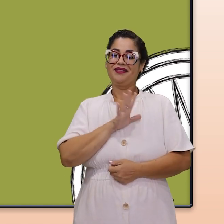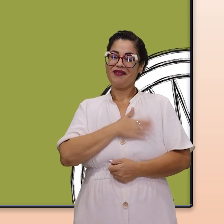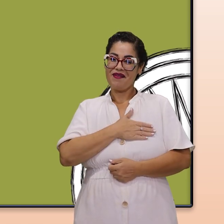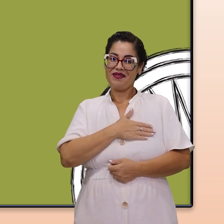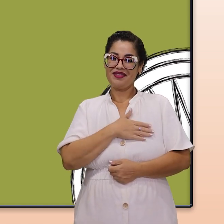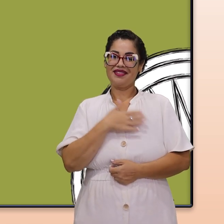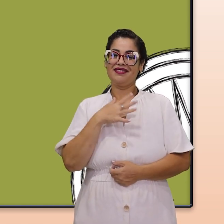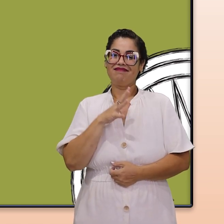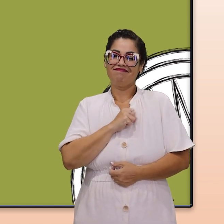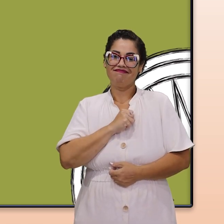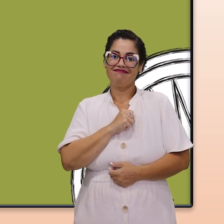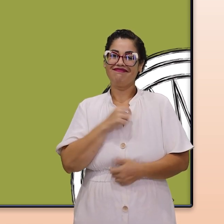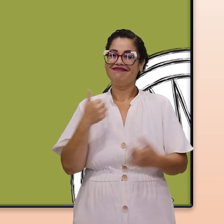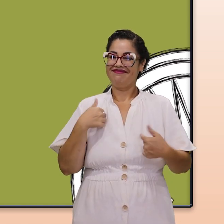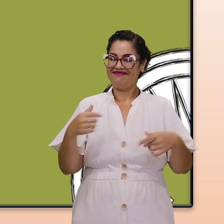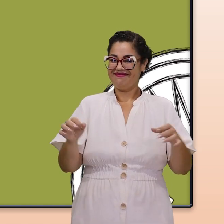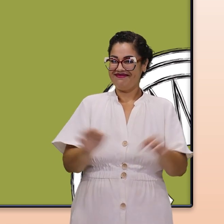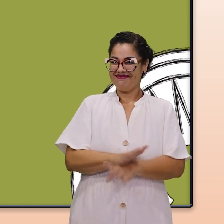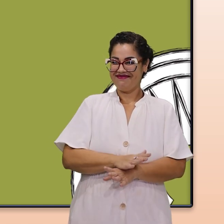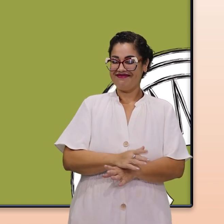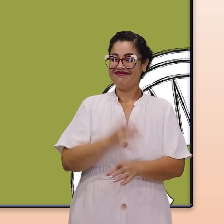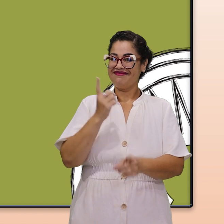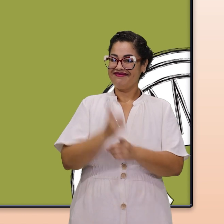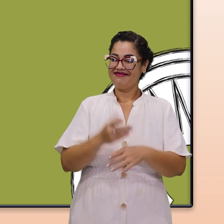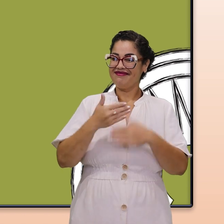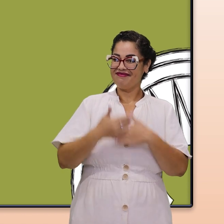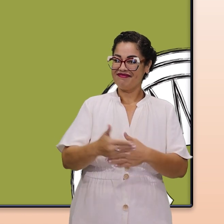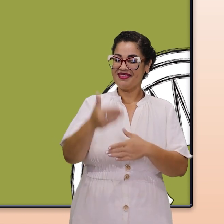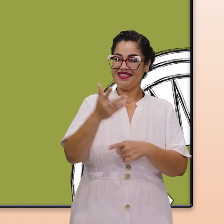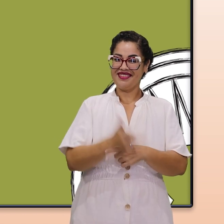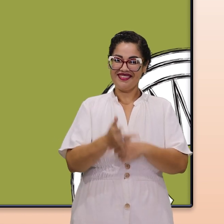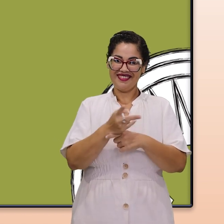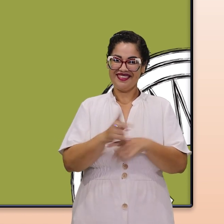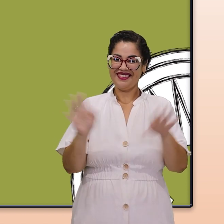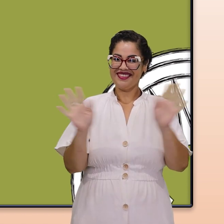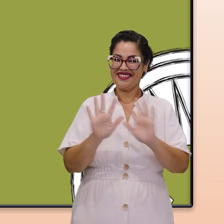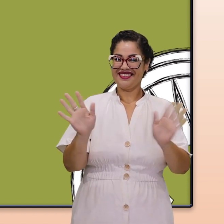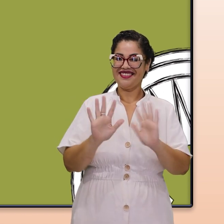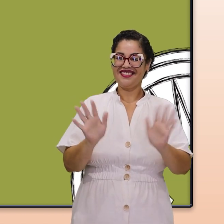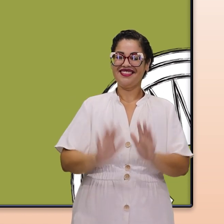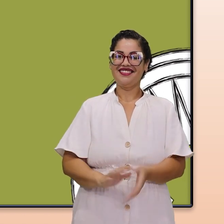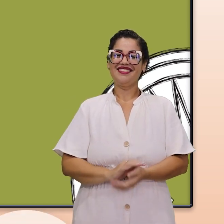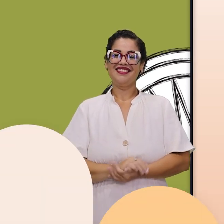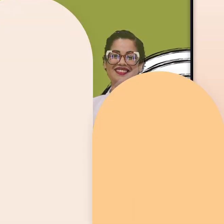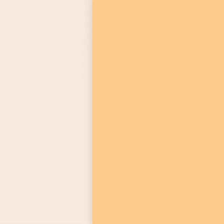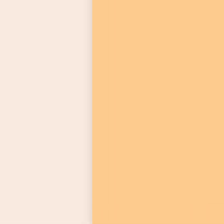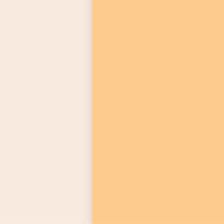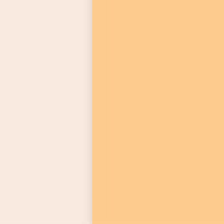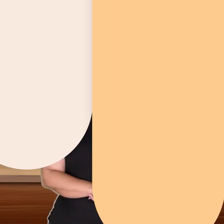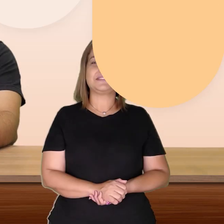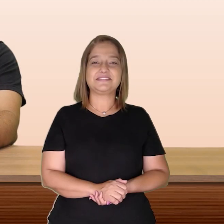mais gosta? Eu fico por aqui, até o próximo vídeo e tchau!